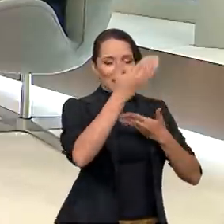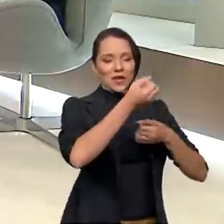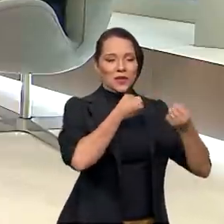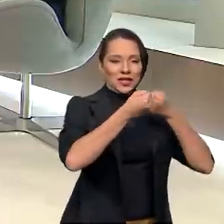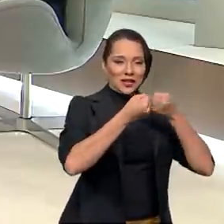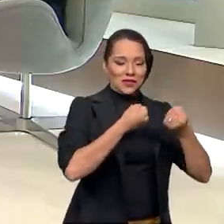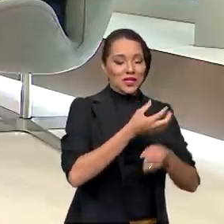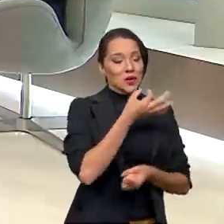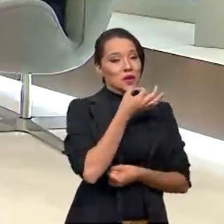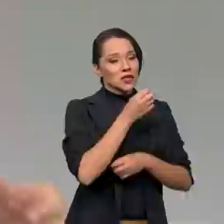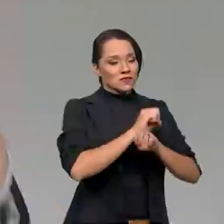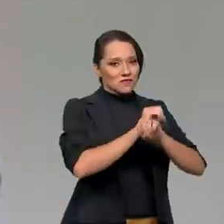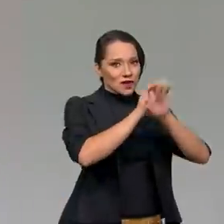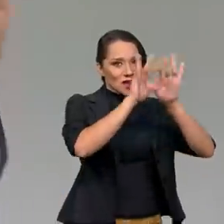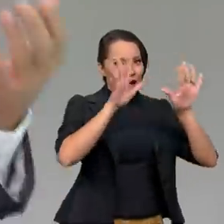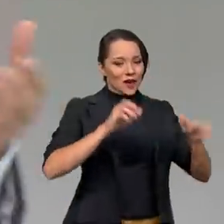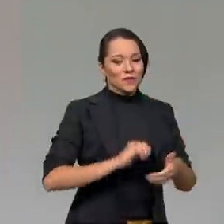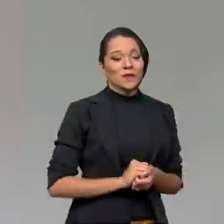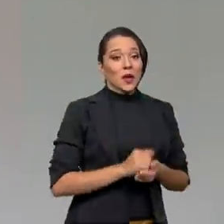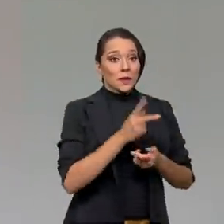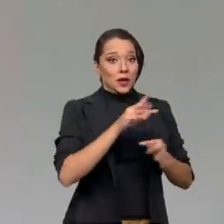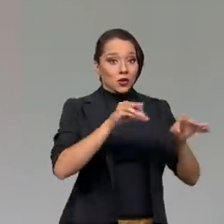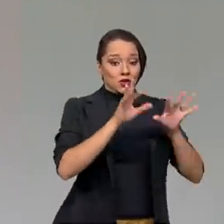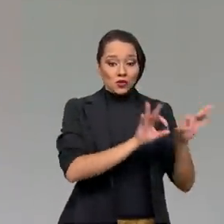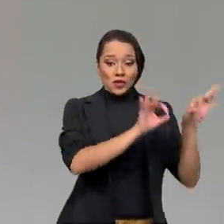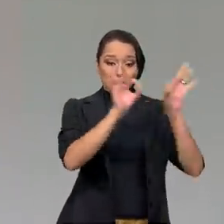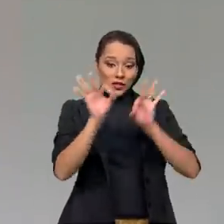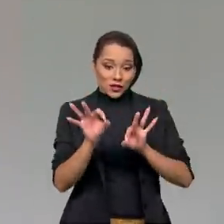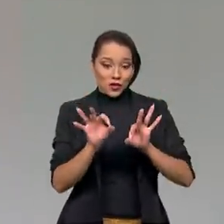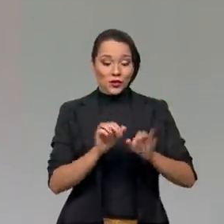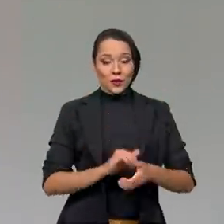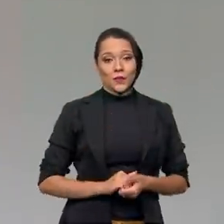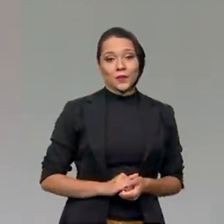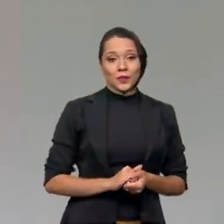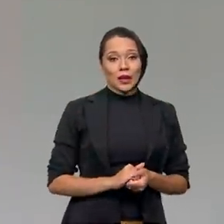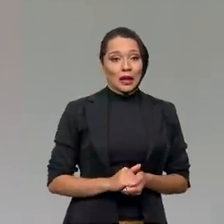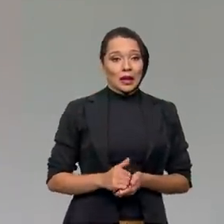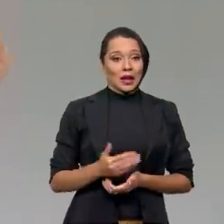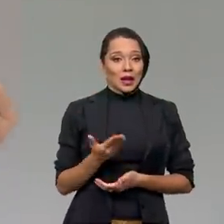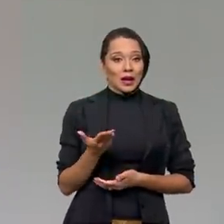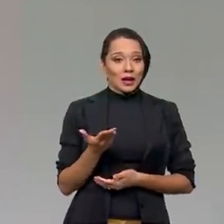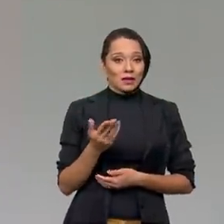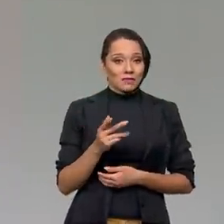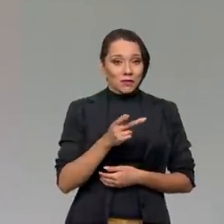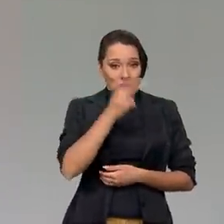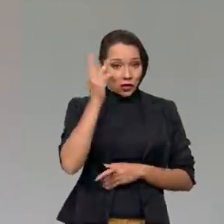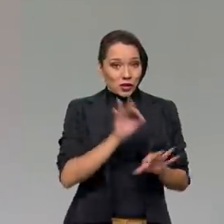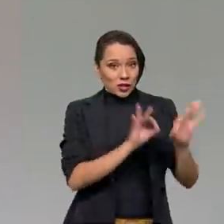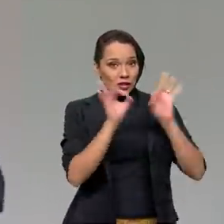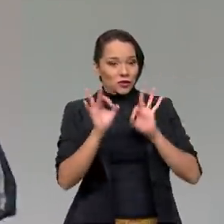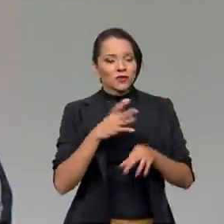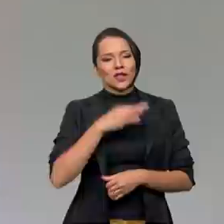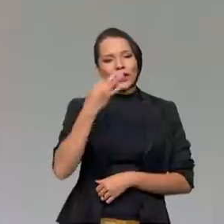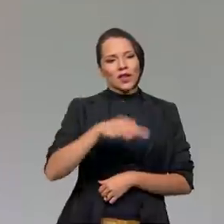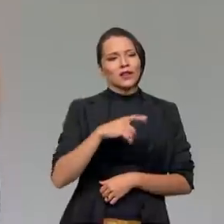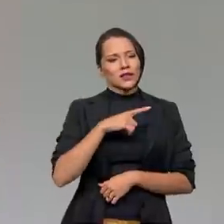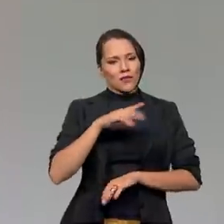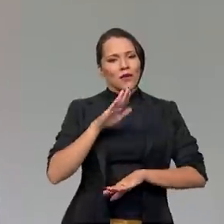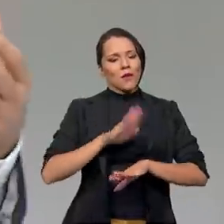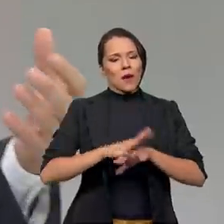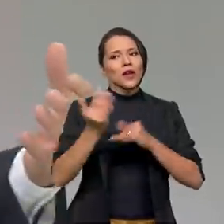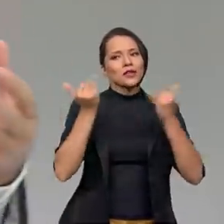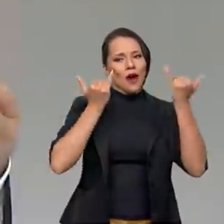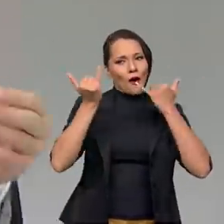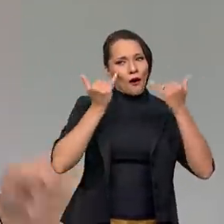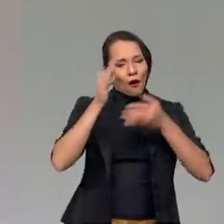entrevista. Acho que foi bem esclarecedora. Para os telespectadores que nos assistem, eles, com certeza, tiveram ainda mais